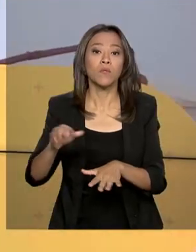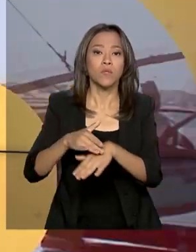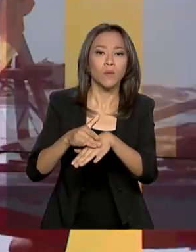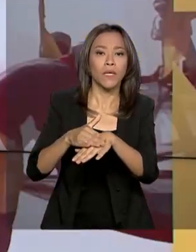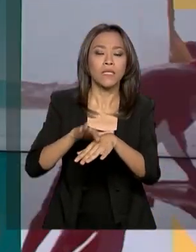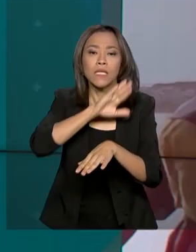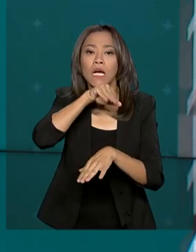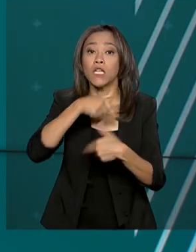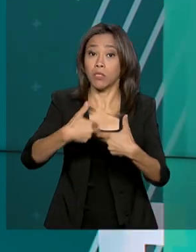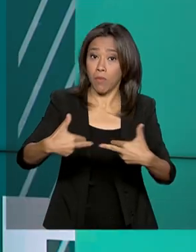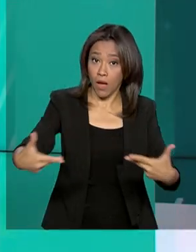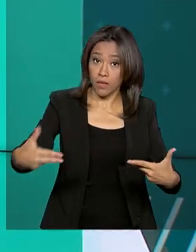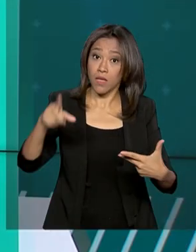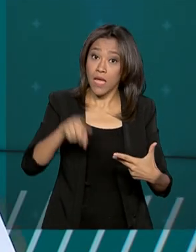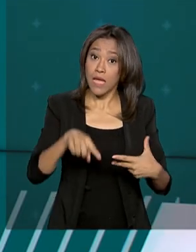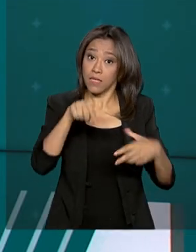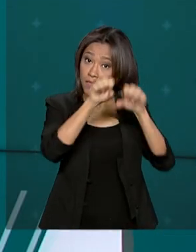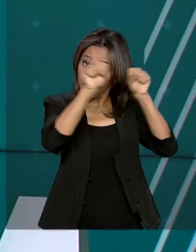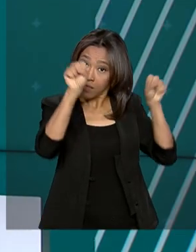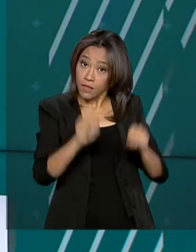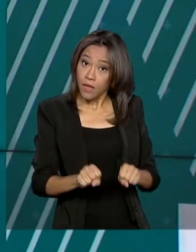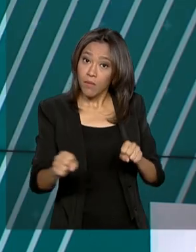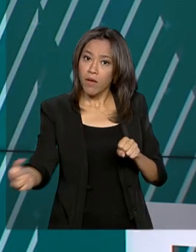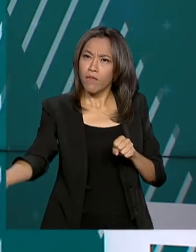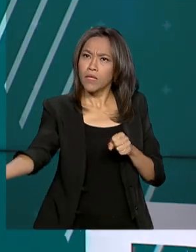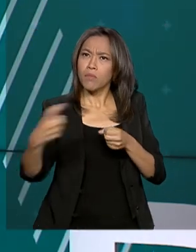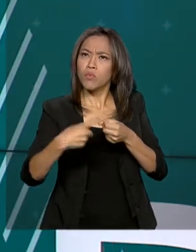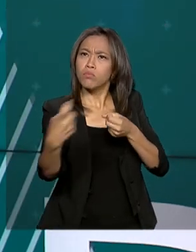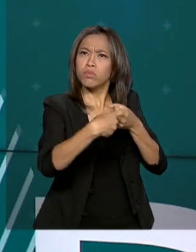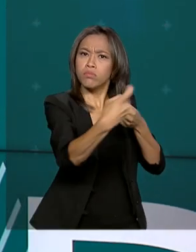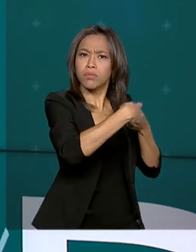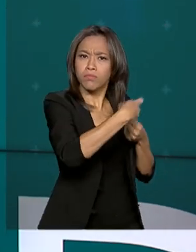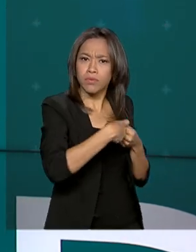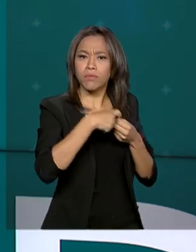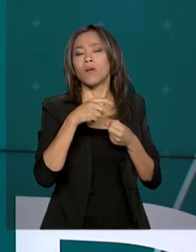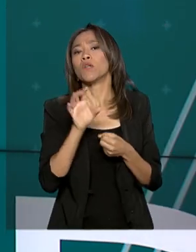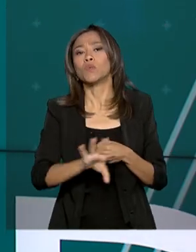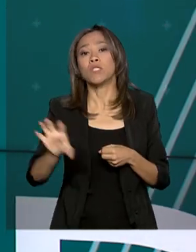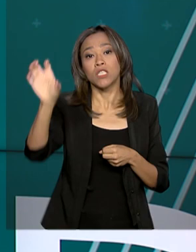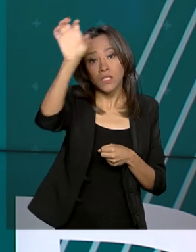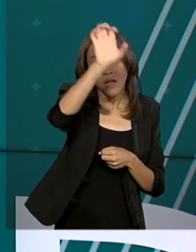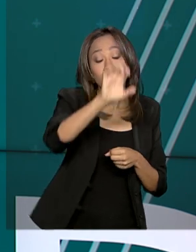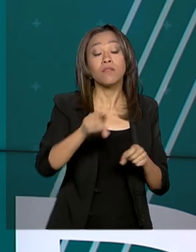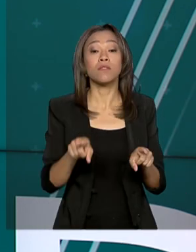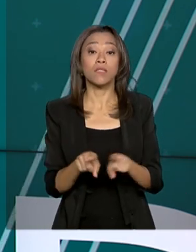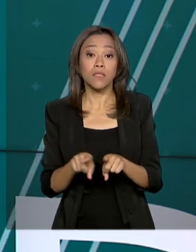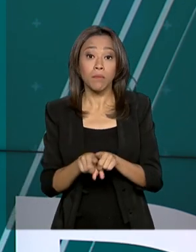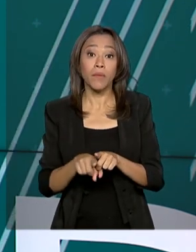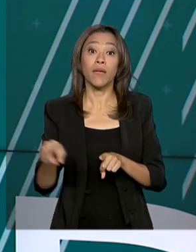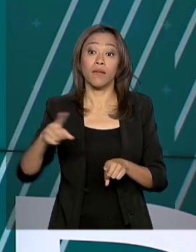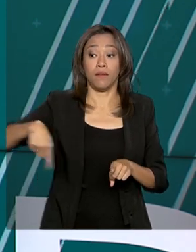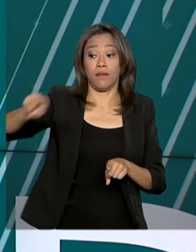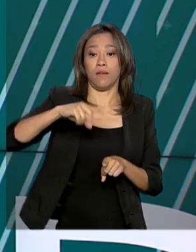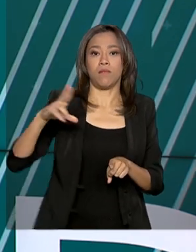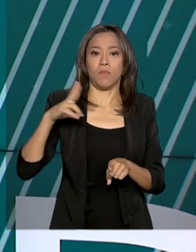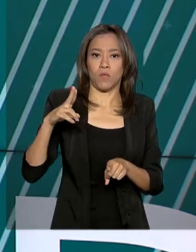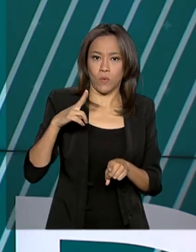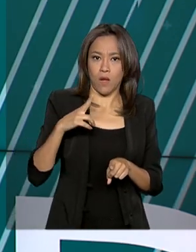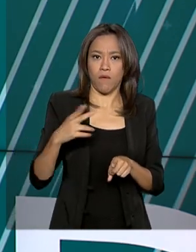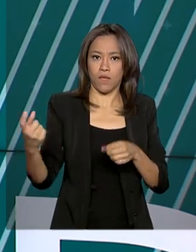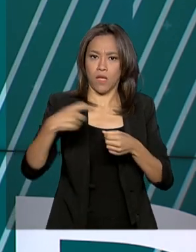sistema será integrado com todos os serviços de defesa agropecuária federal, estadual e também da iniciativa privada.